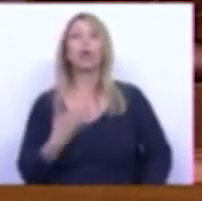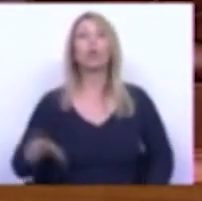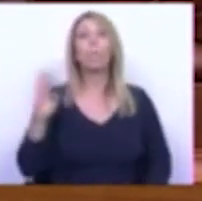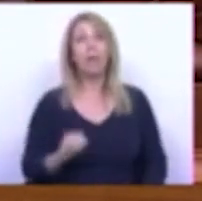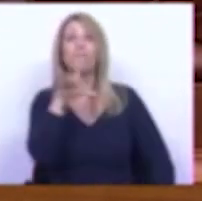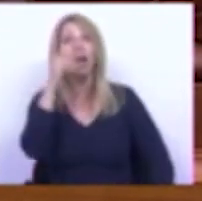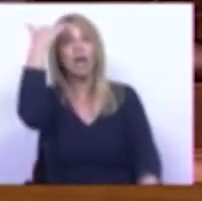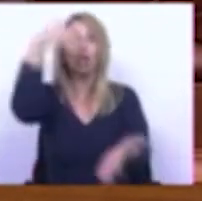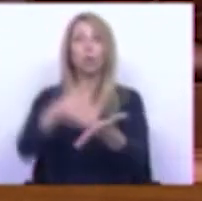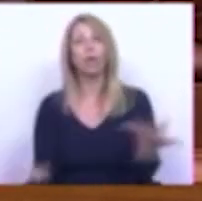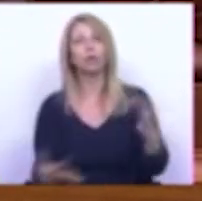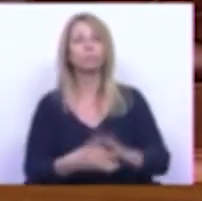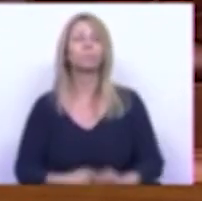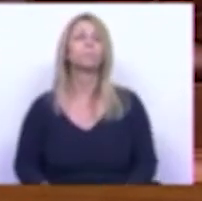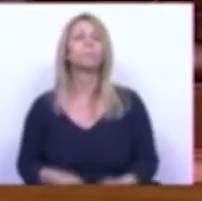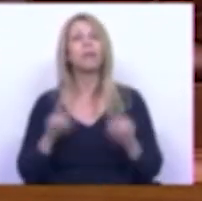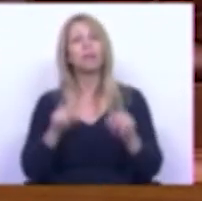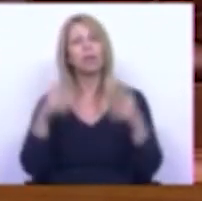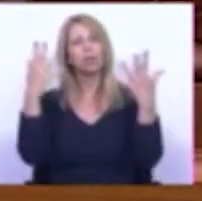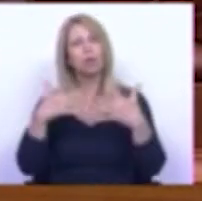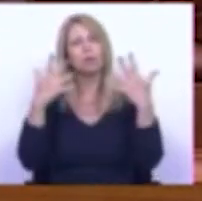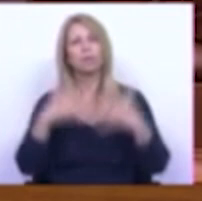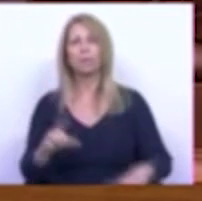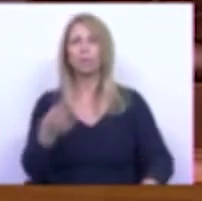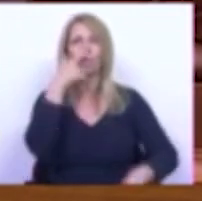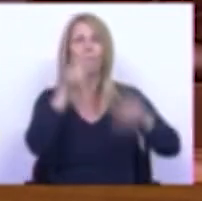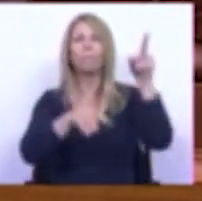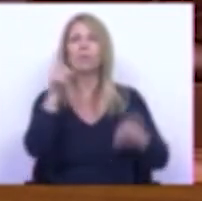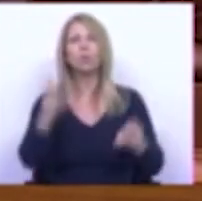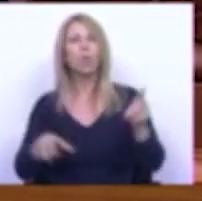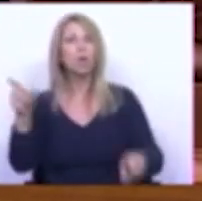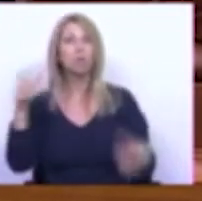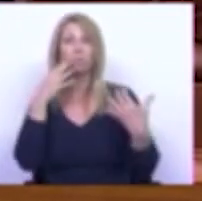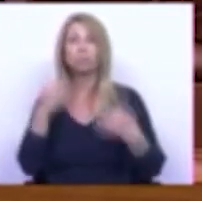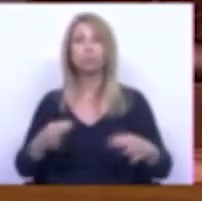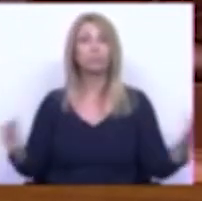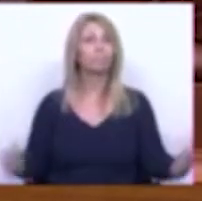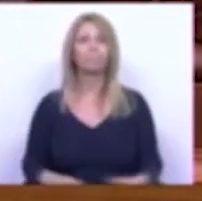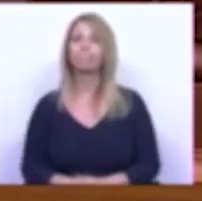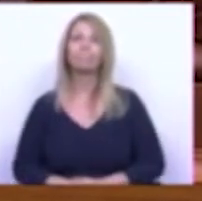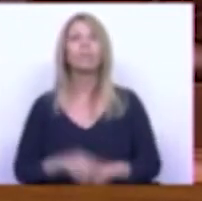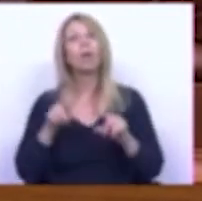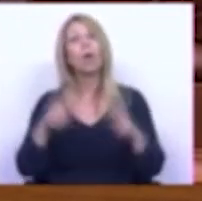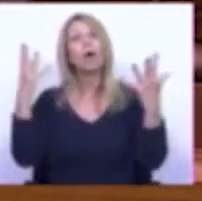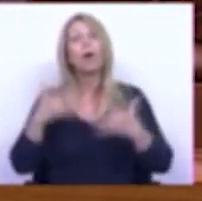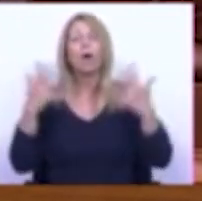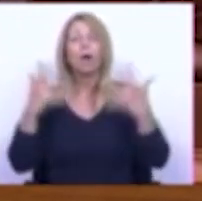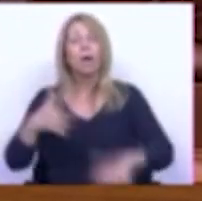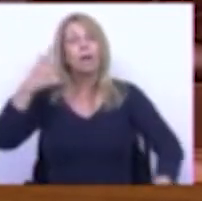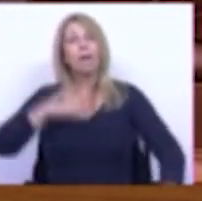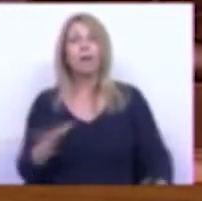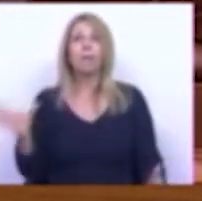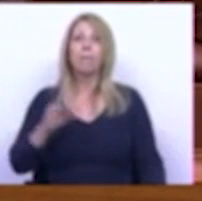neste orçamento este não é o orçamento das pessoas comuns é o orçamento que quer cada vez mais